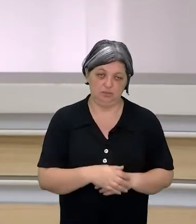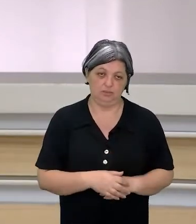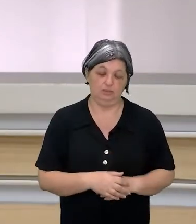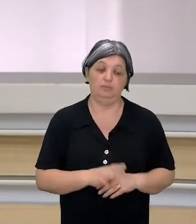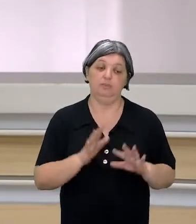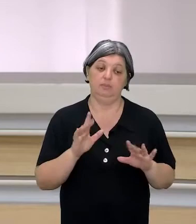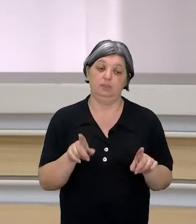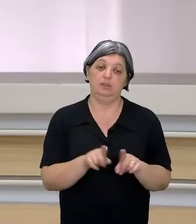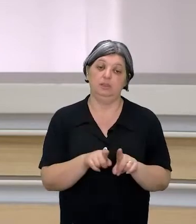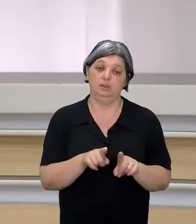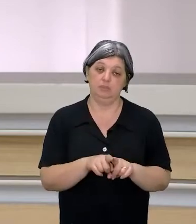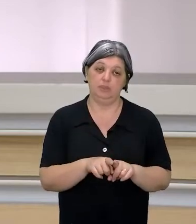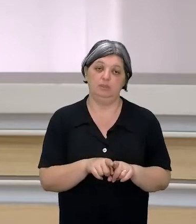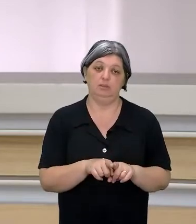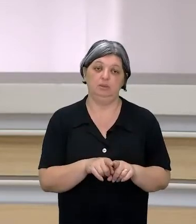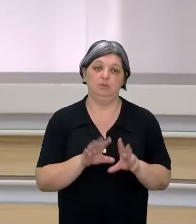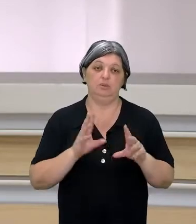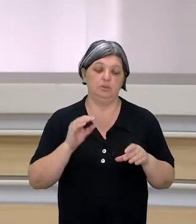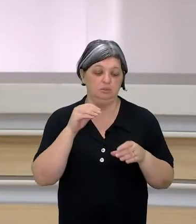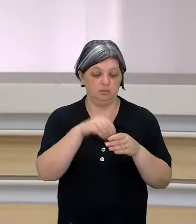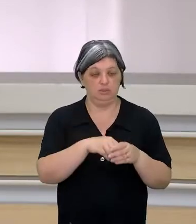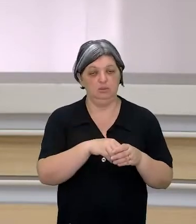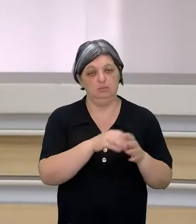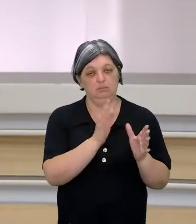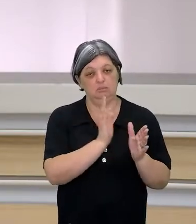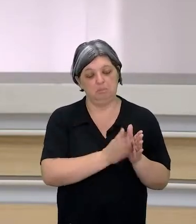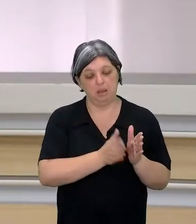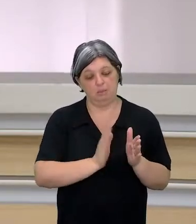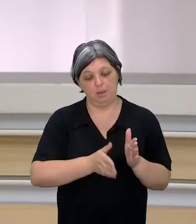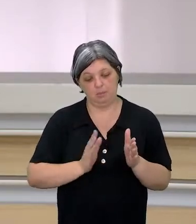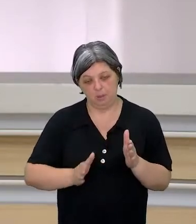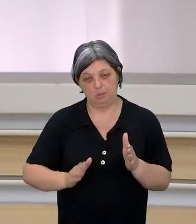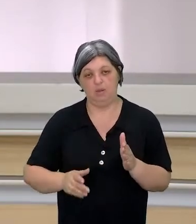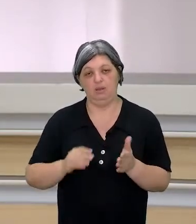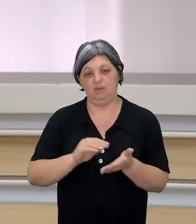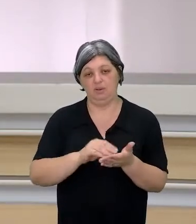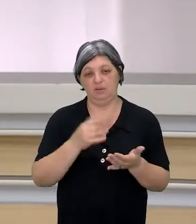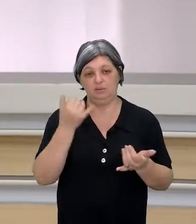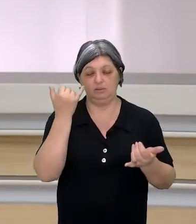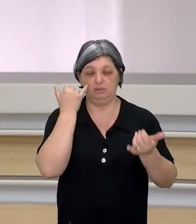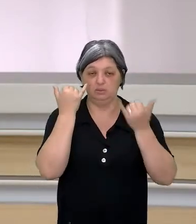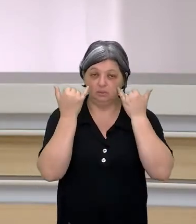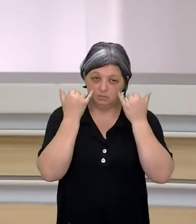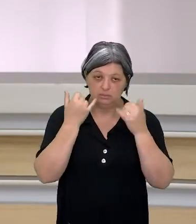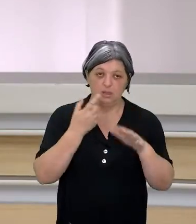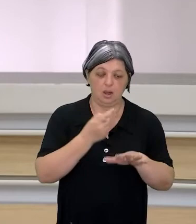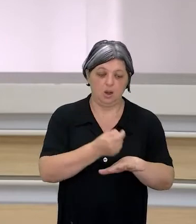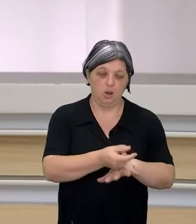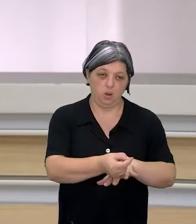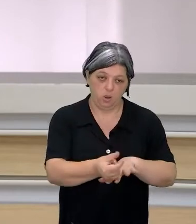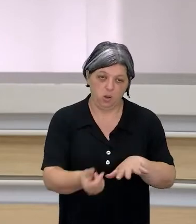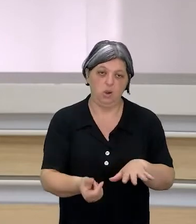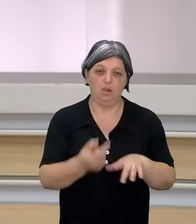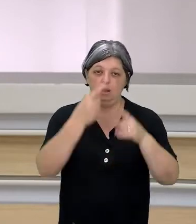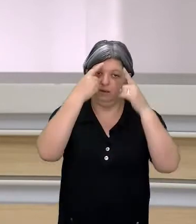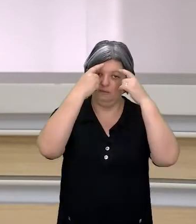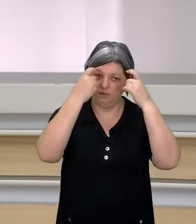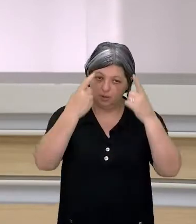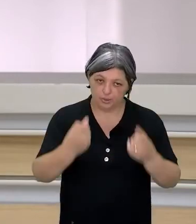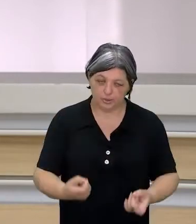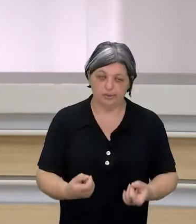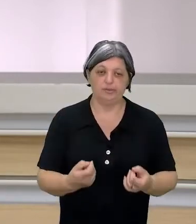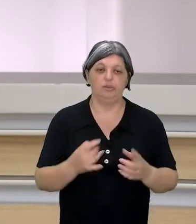também, dentro de todos os processos que a gente passa sobre desinformação, fake news, violência,